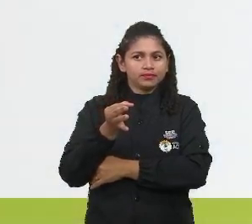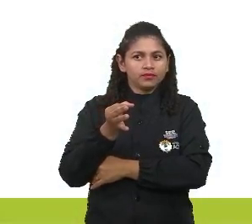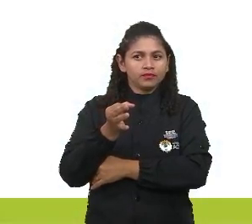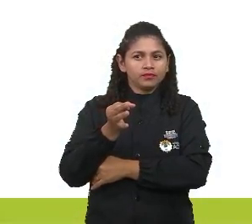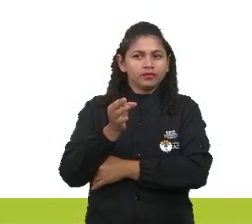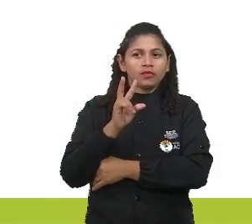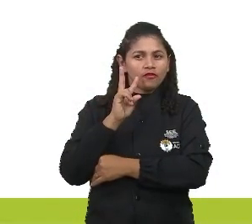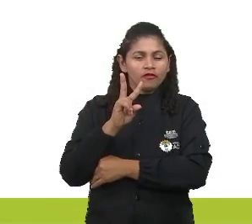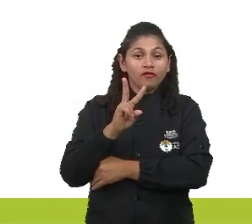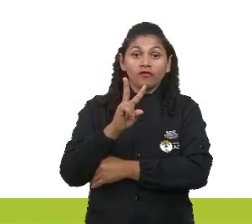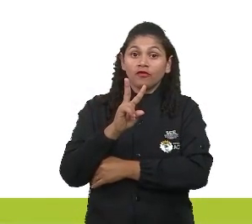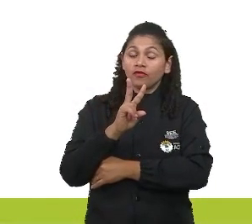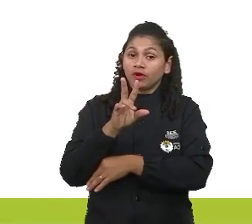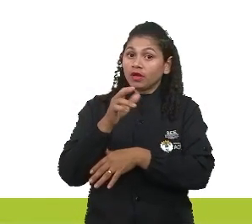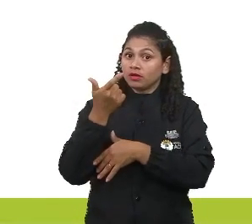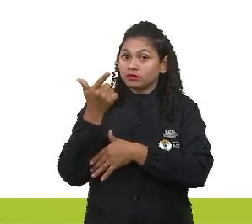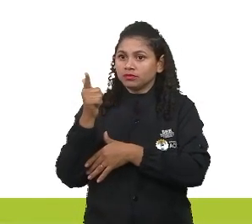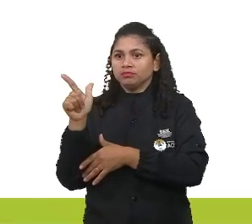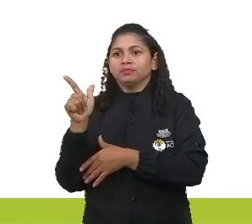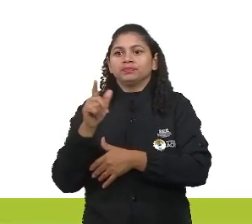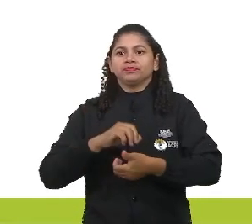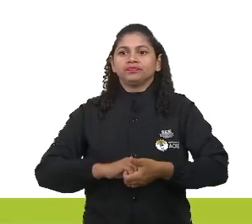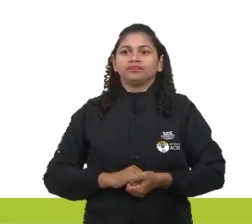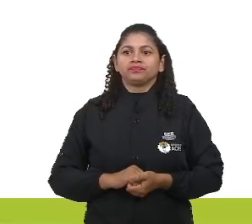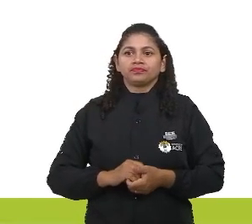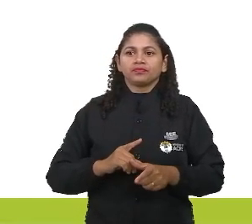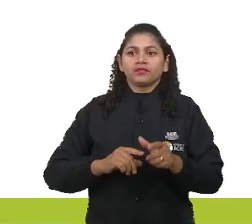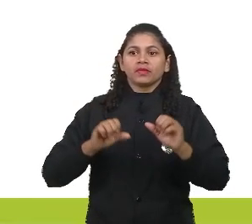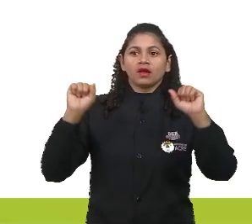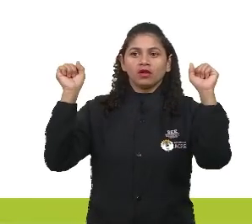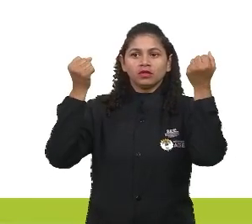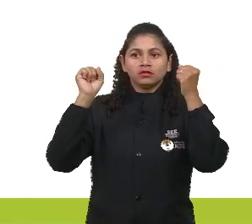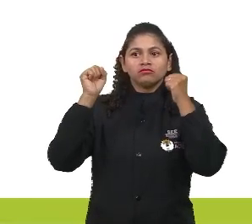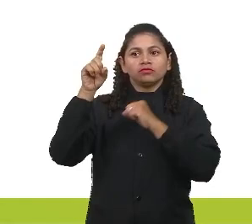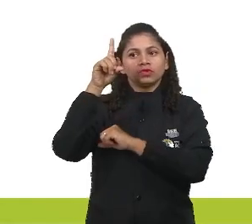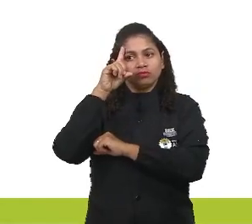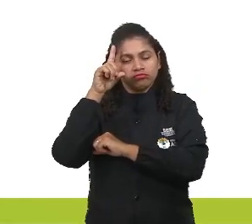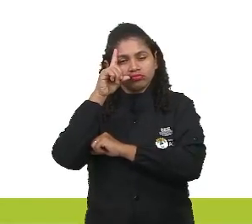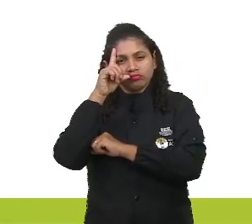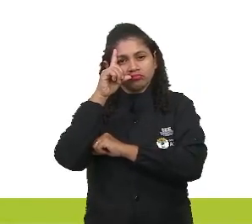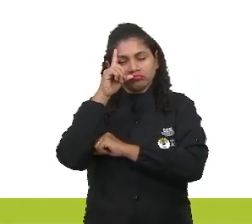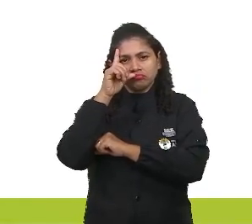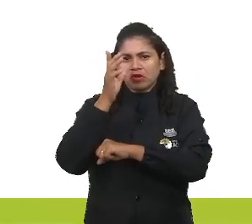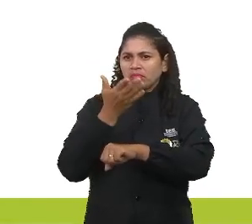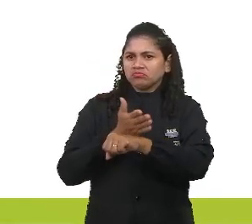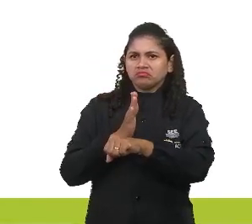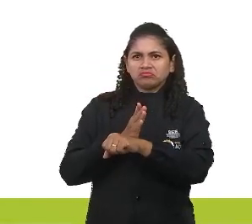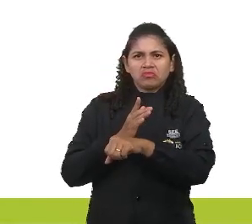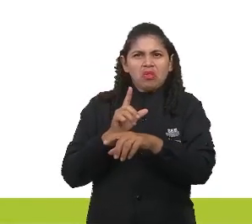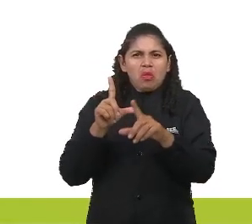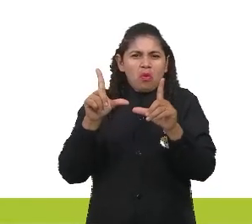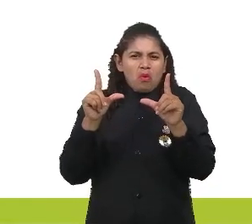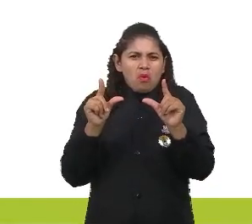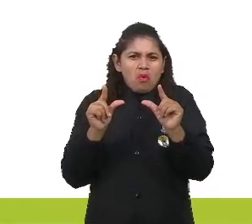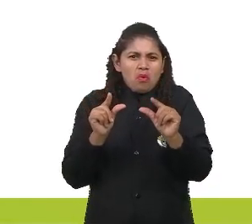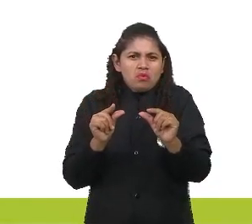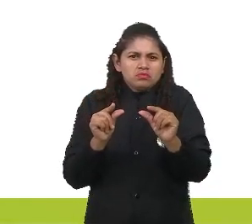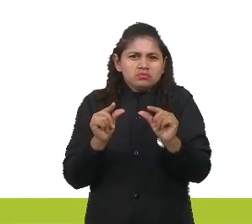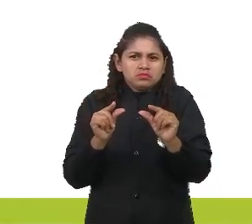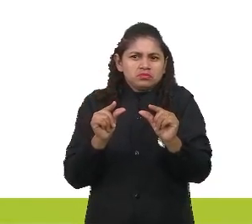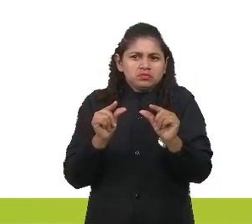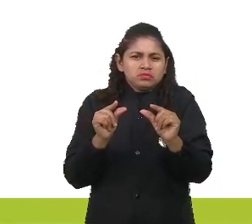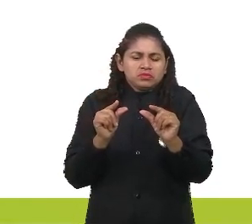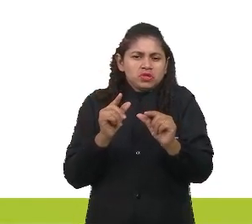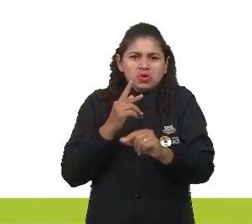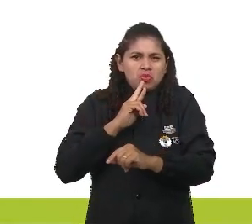resto? Só para a gente ter uma análise rápida e ver se estava certo mesmo, ó. A atividade física regular tem efeitos mínimos. Efeito mínimo o quê? Tem efeitos máximos. Ela é